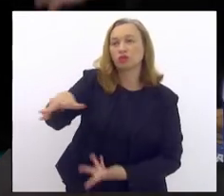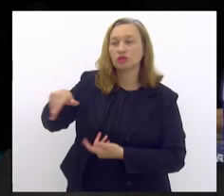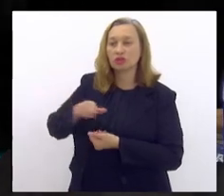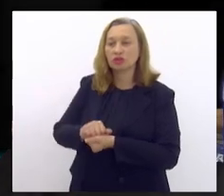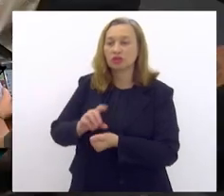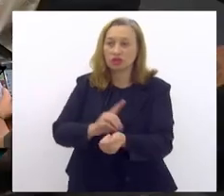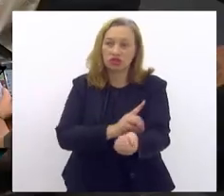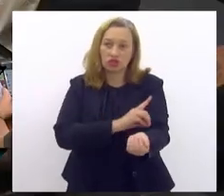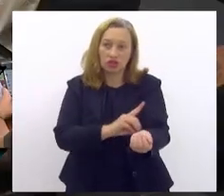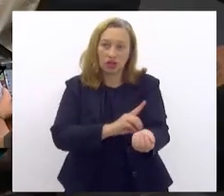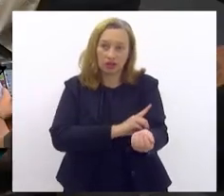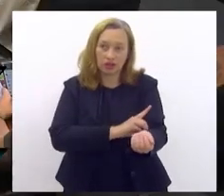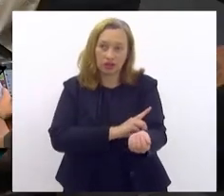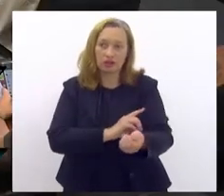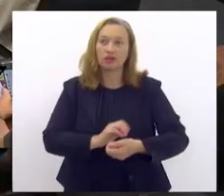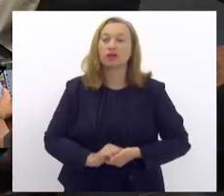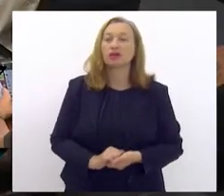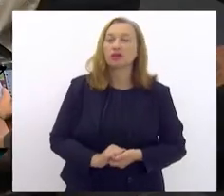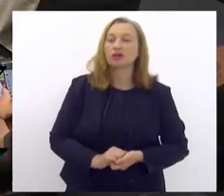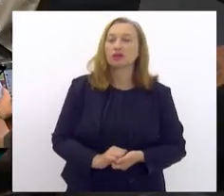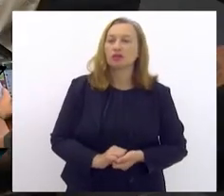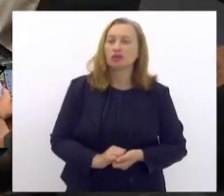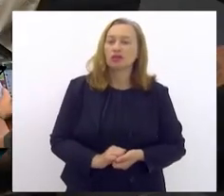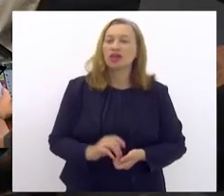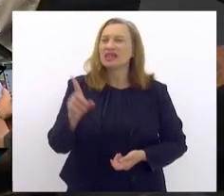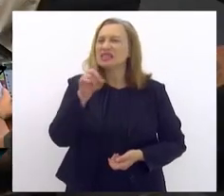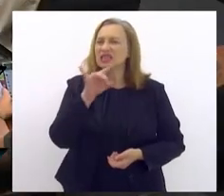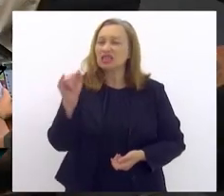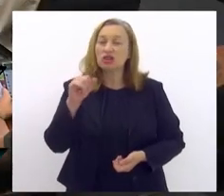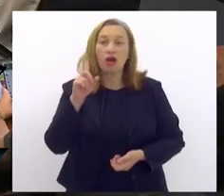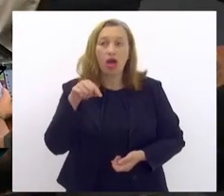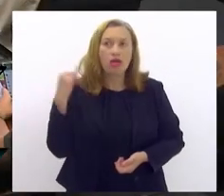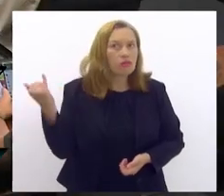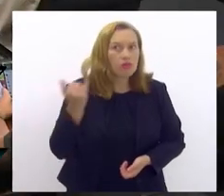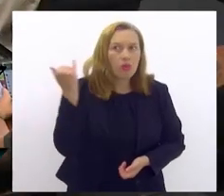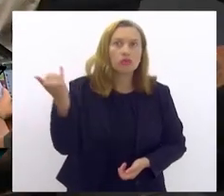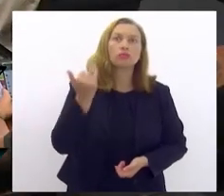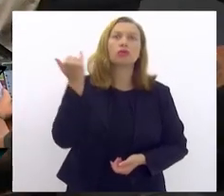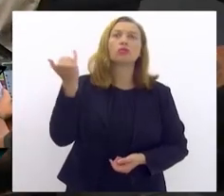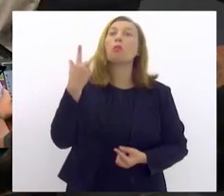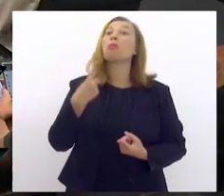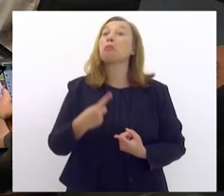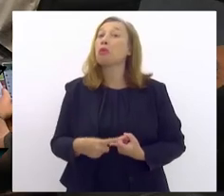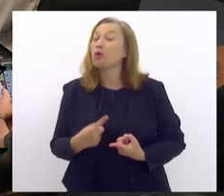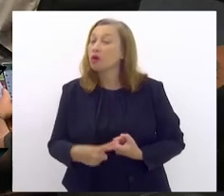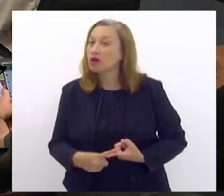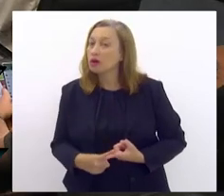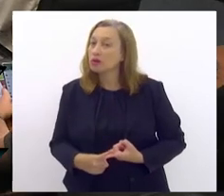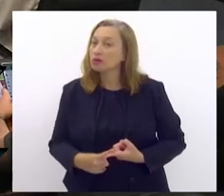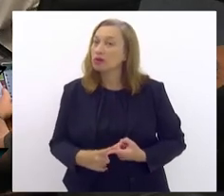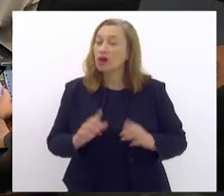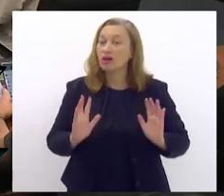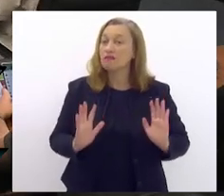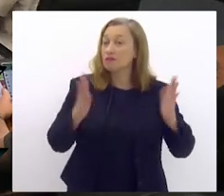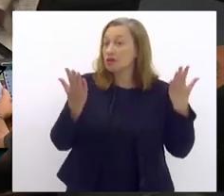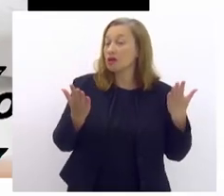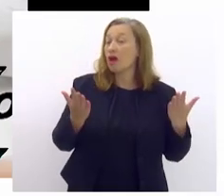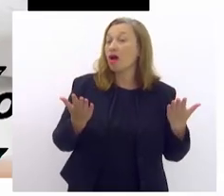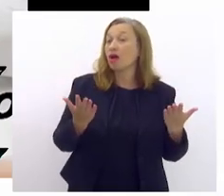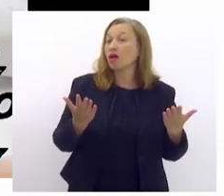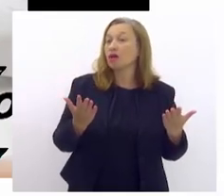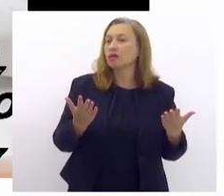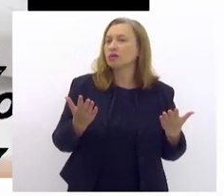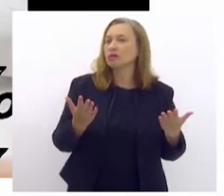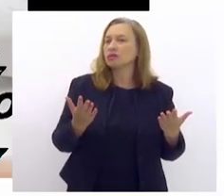Diabetes. Esse dia é tão importante, porque ele é comemorado através